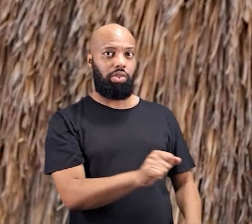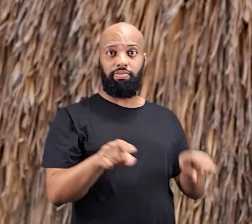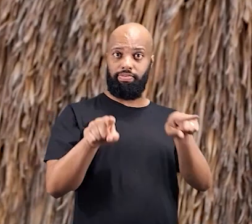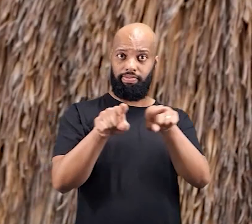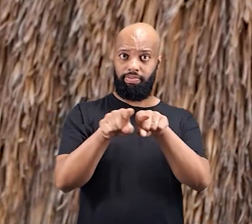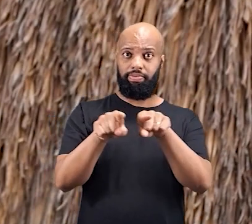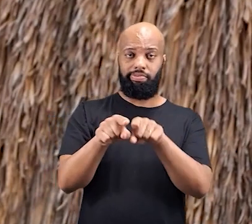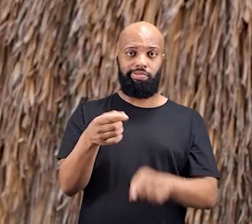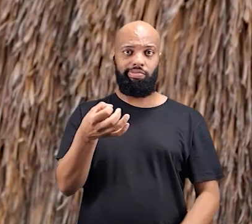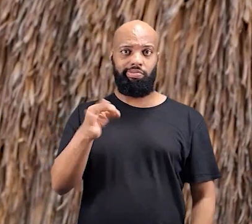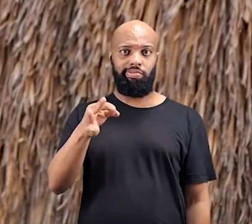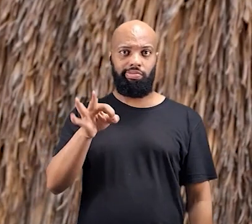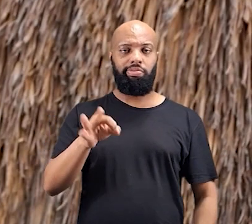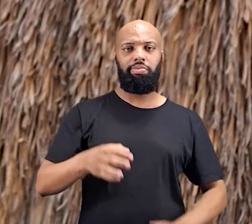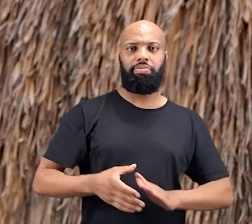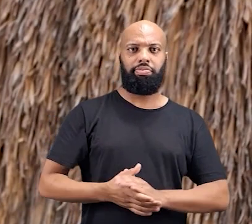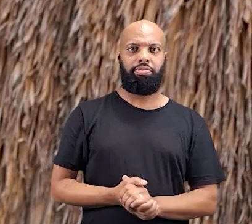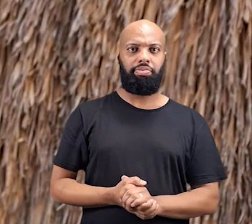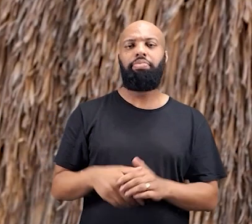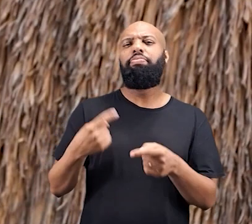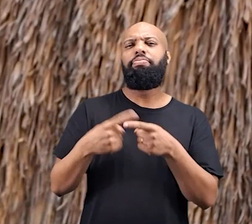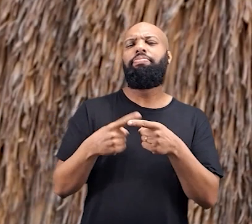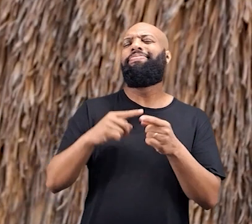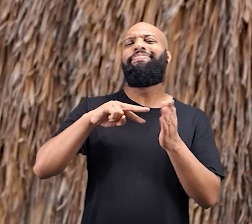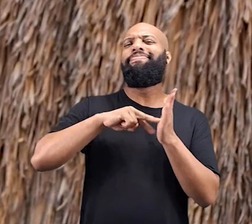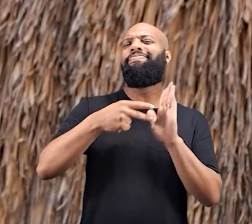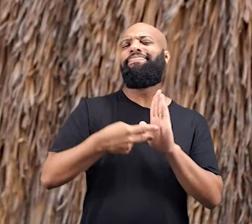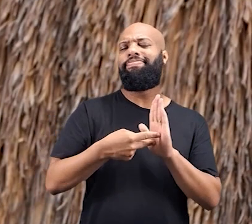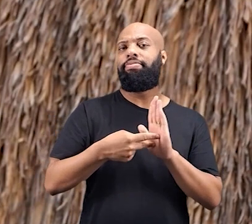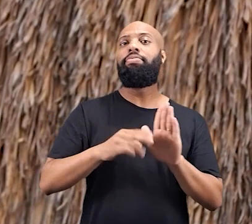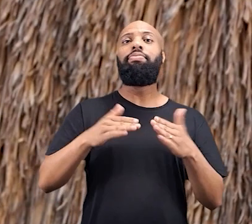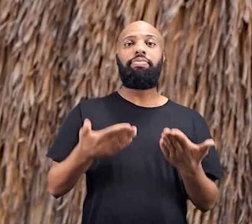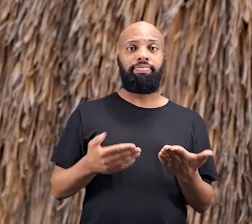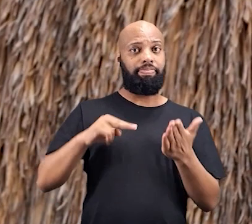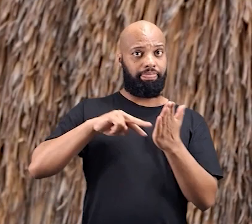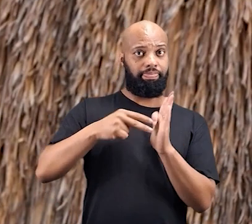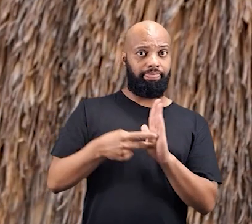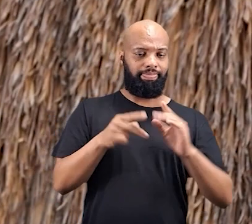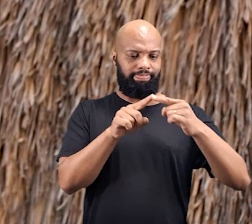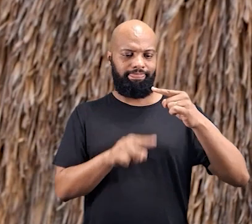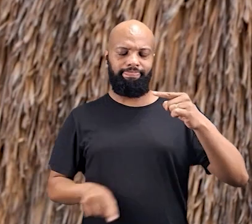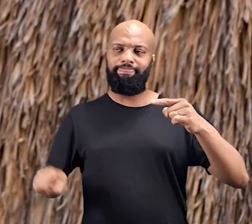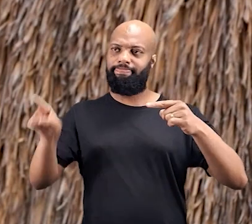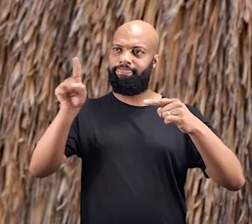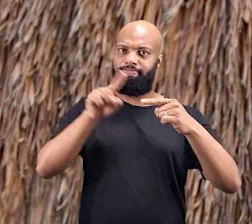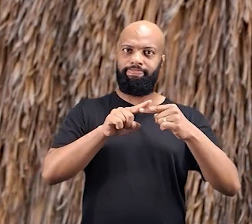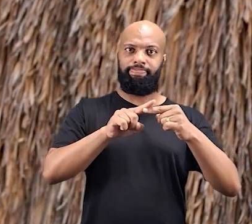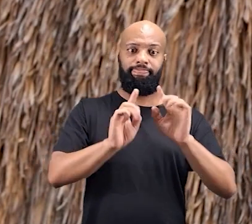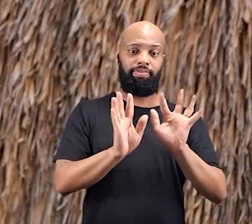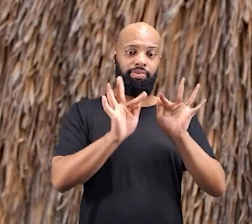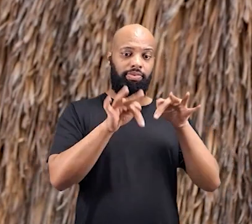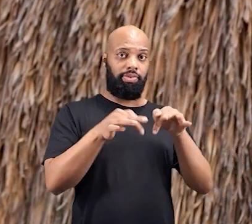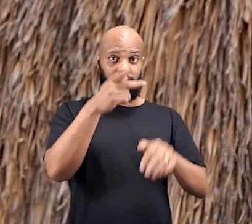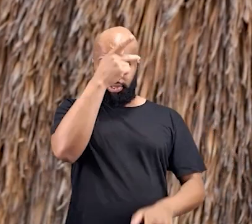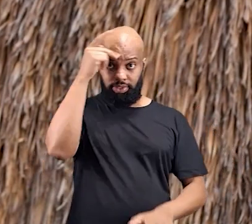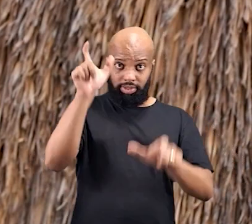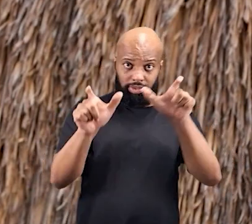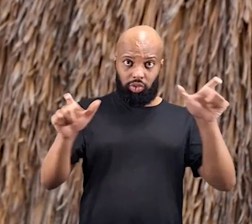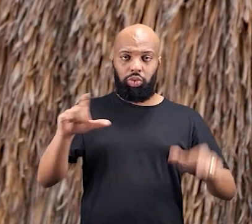se fecha e as pessoas trazem alegria para aquelas famílias que viveram um ano no seu luto, no choro.